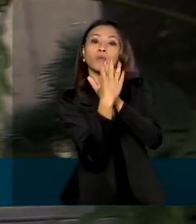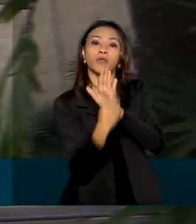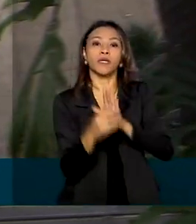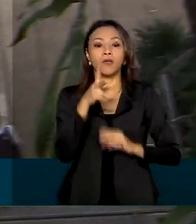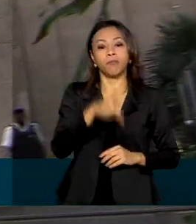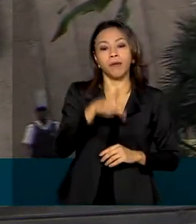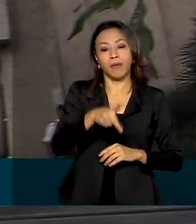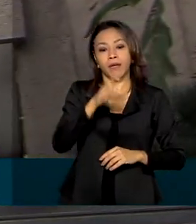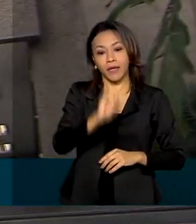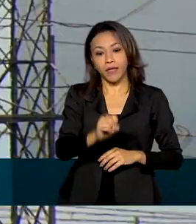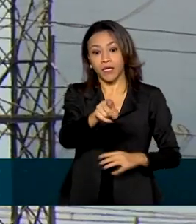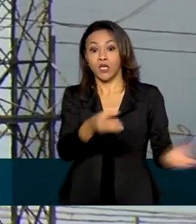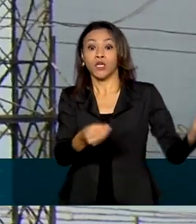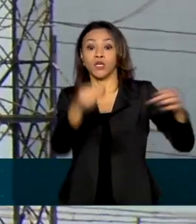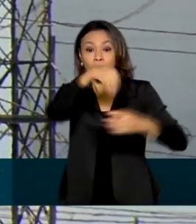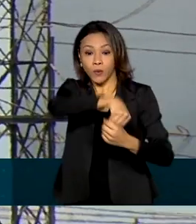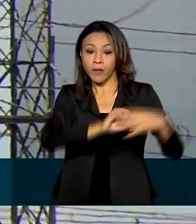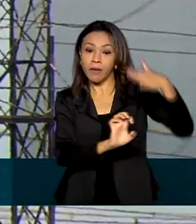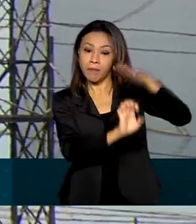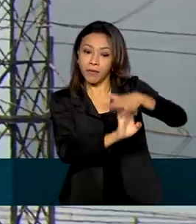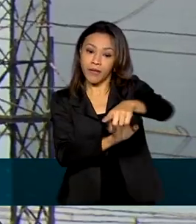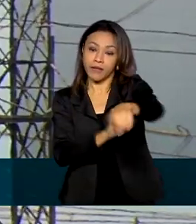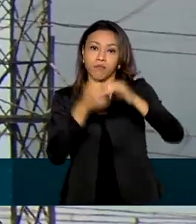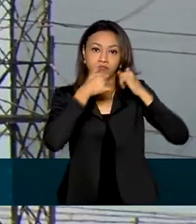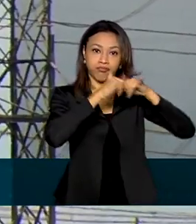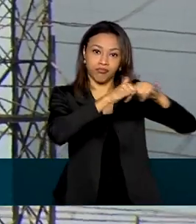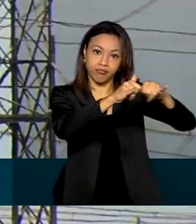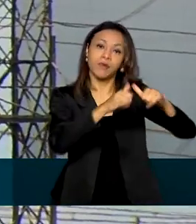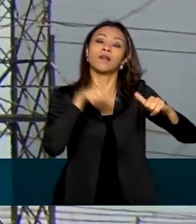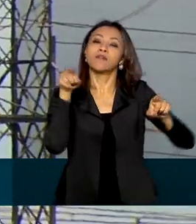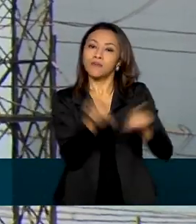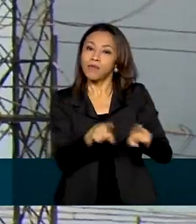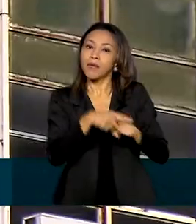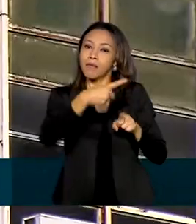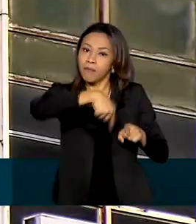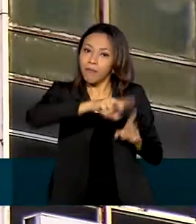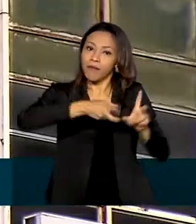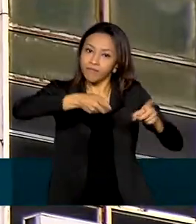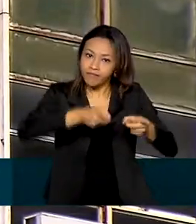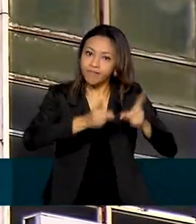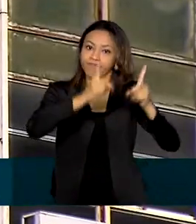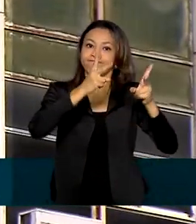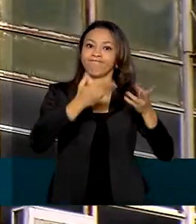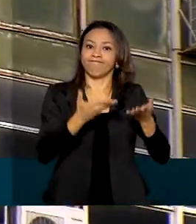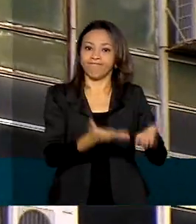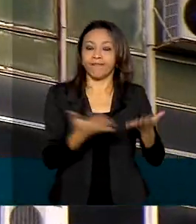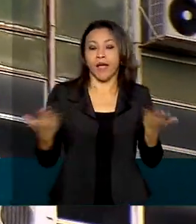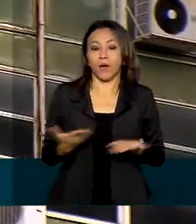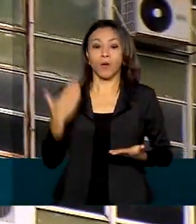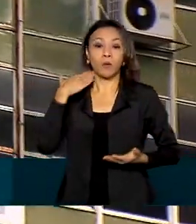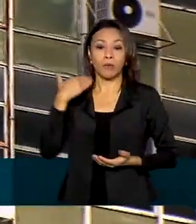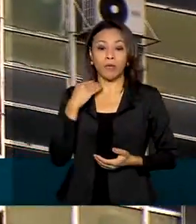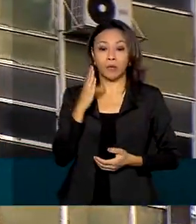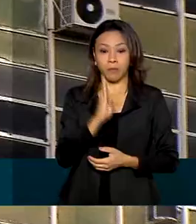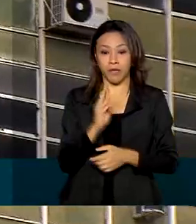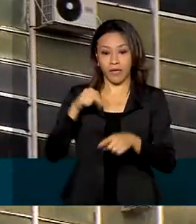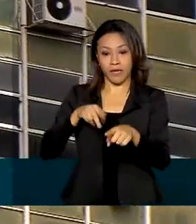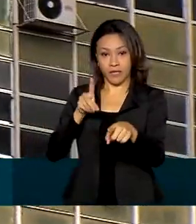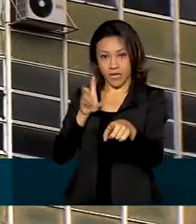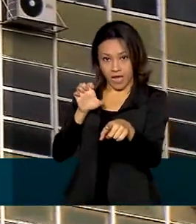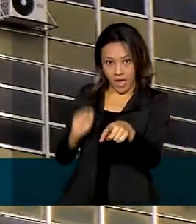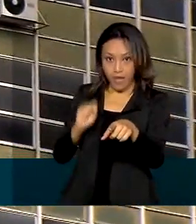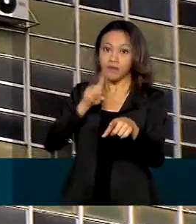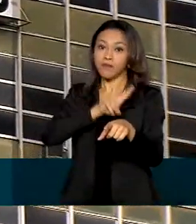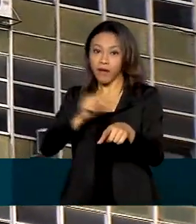a inclusão da Eletrobras no Programa Nacional de Desestatização. Agora, o BNDES vai fazer estudos para a